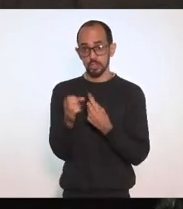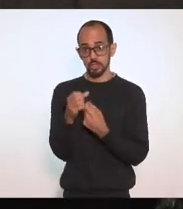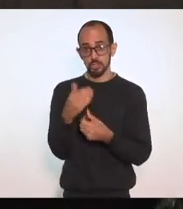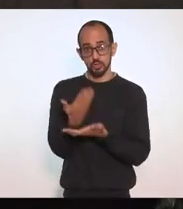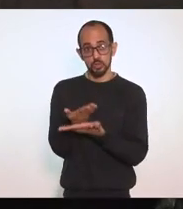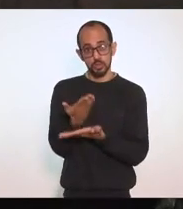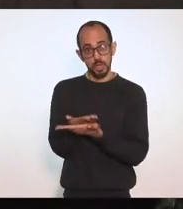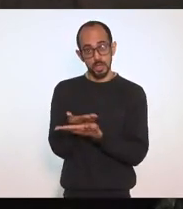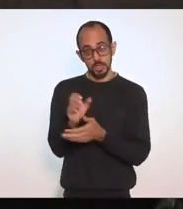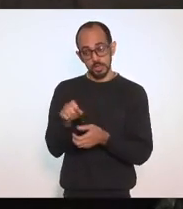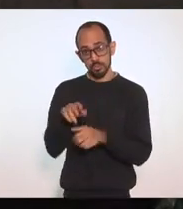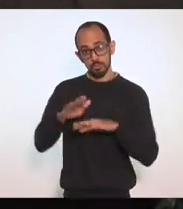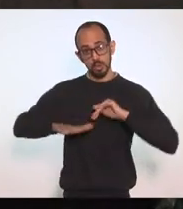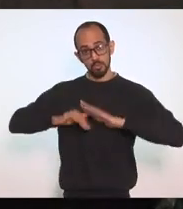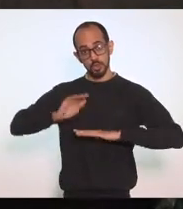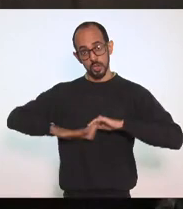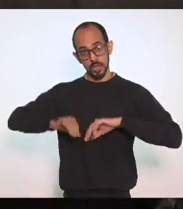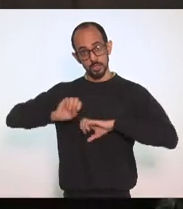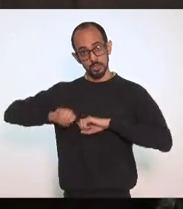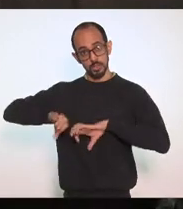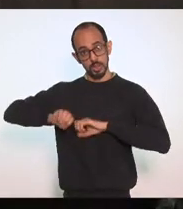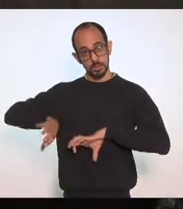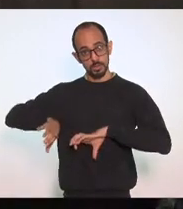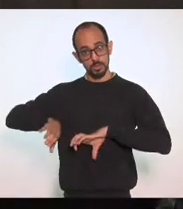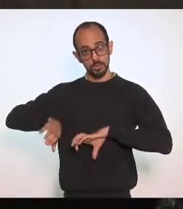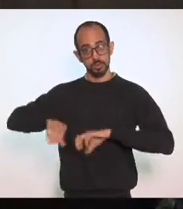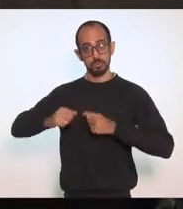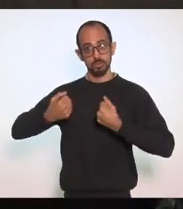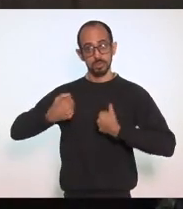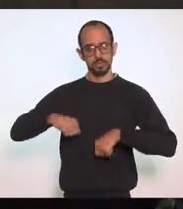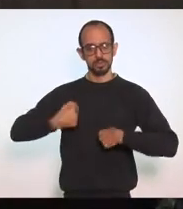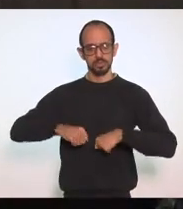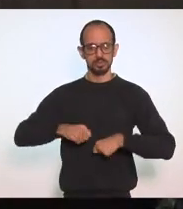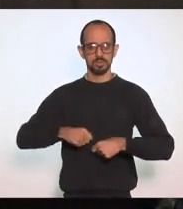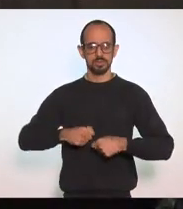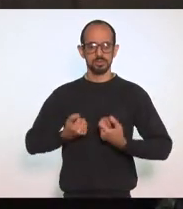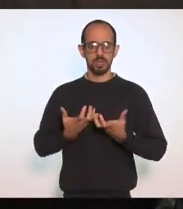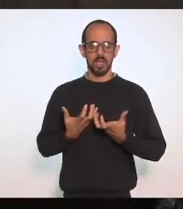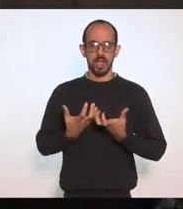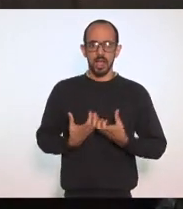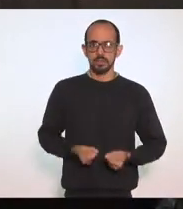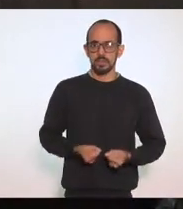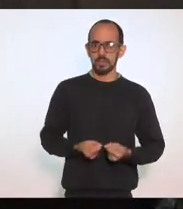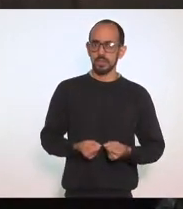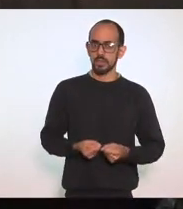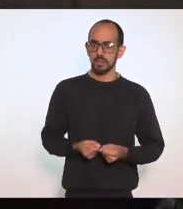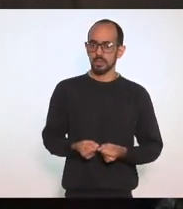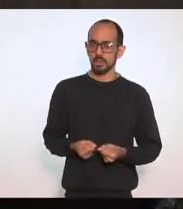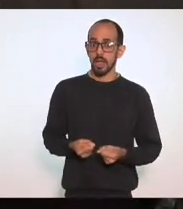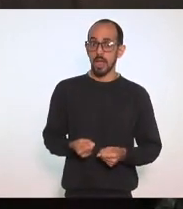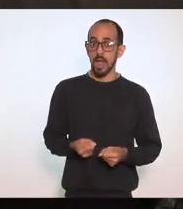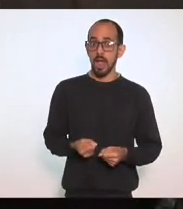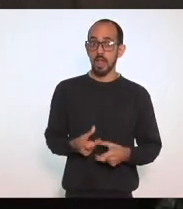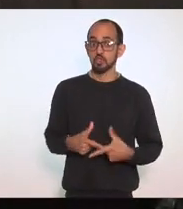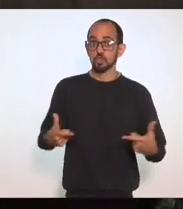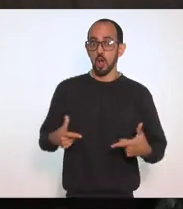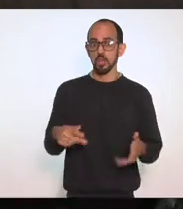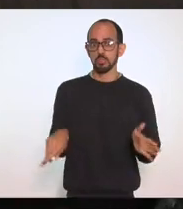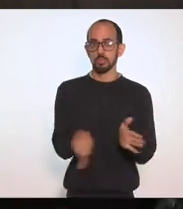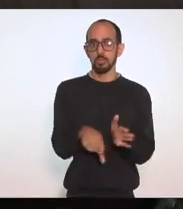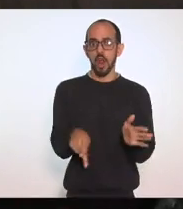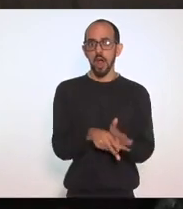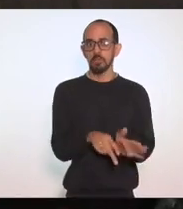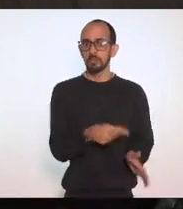seus familiares Sejam submetidos A uma verdadeira Roleta russa Se a curva Epidemiológica